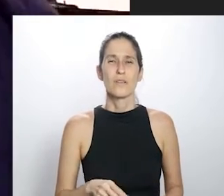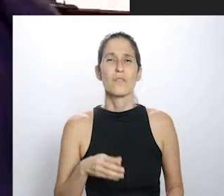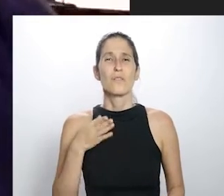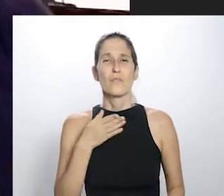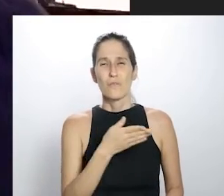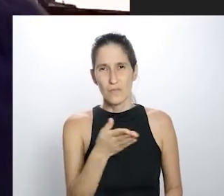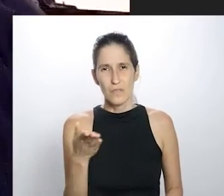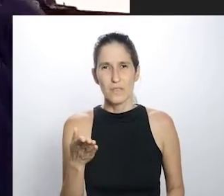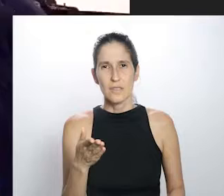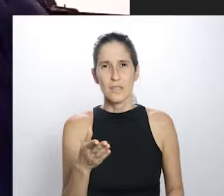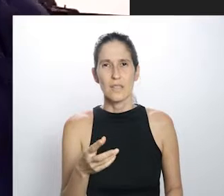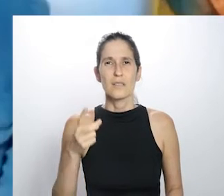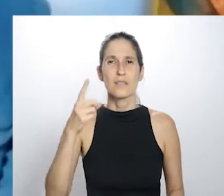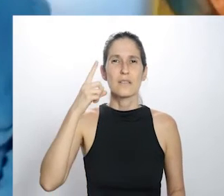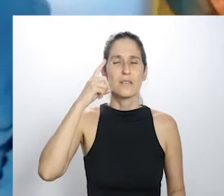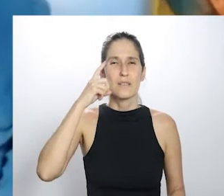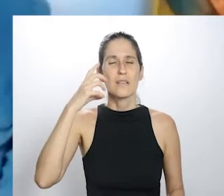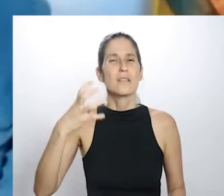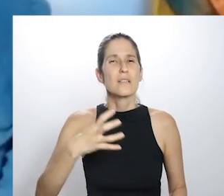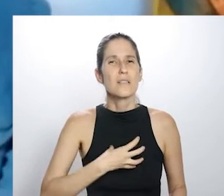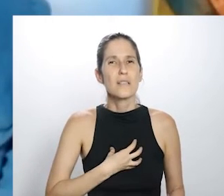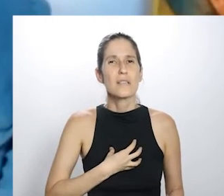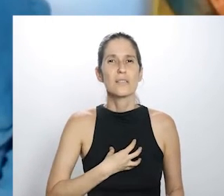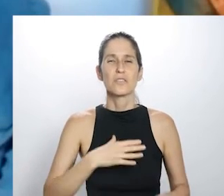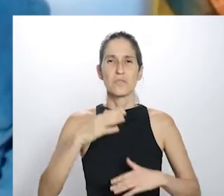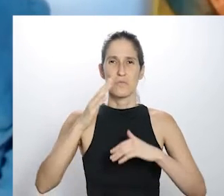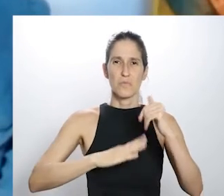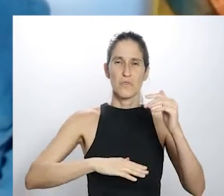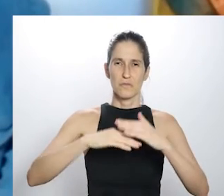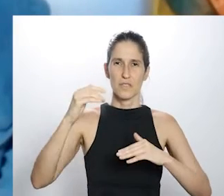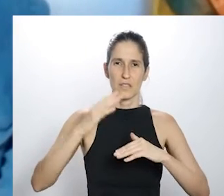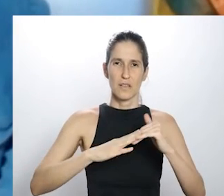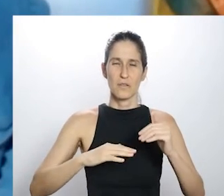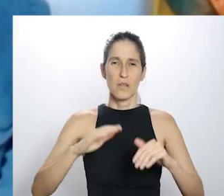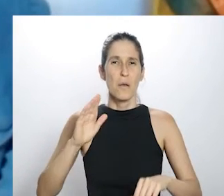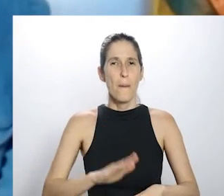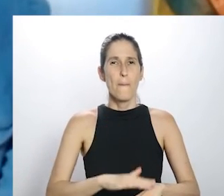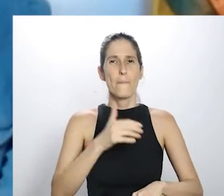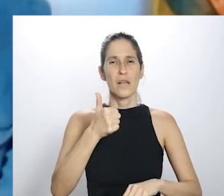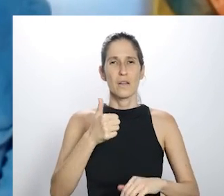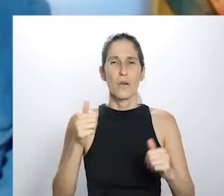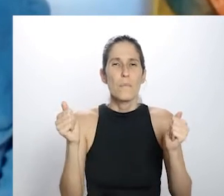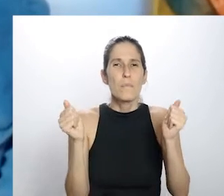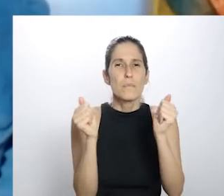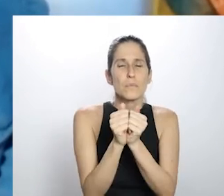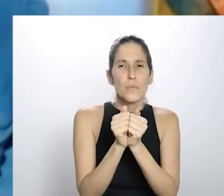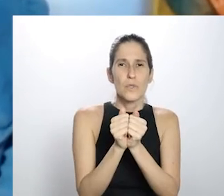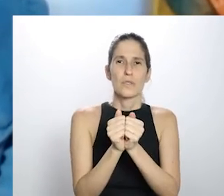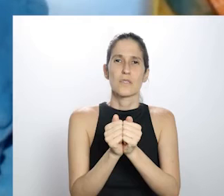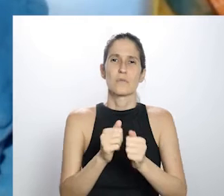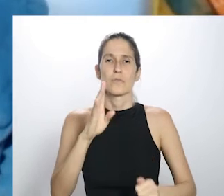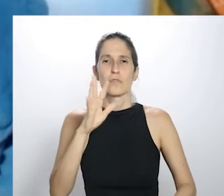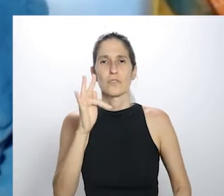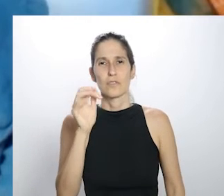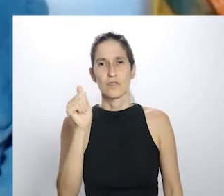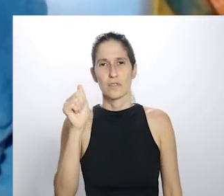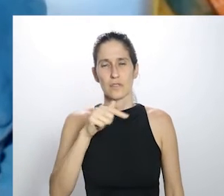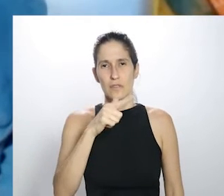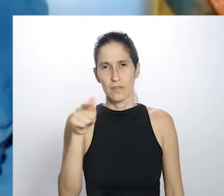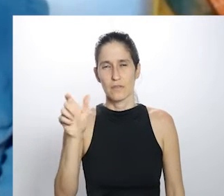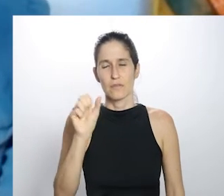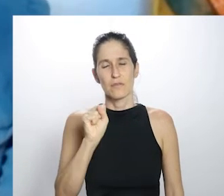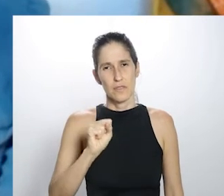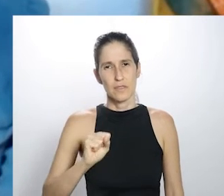carreira de uma forma mais expandida com relação à maior proximidade com os admiradores de sua arte? E como tem sido essa relação de aproximação para vocês?